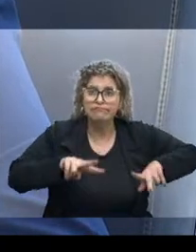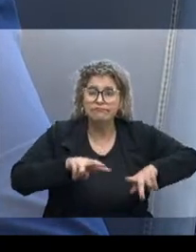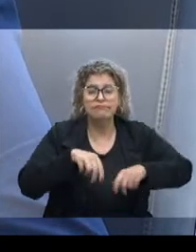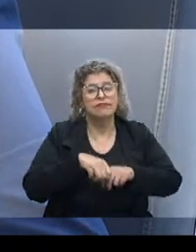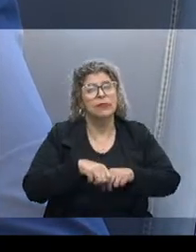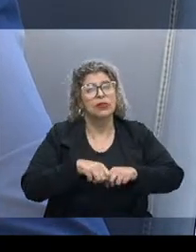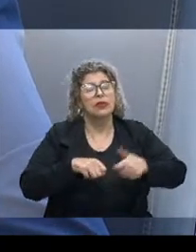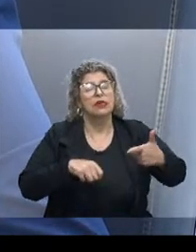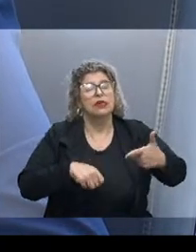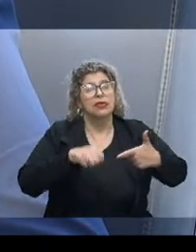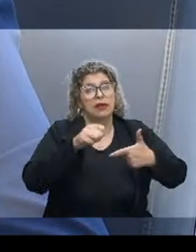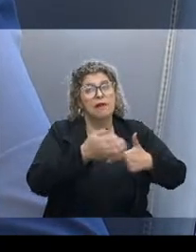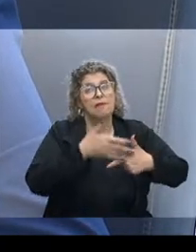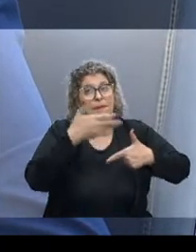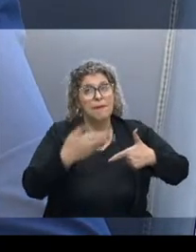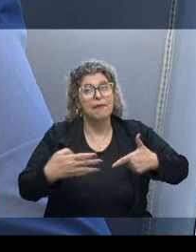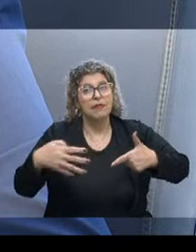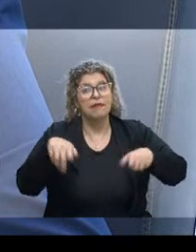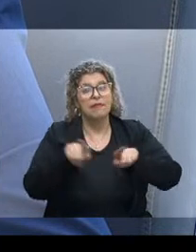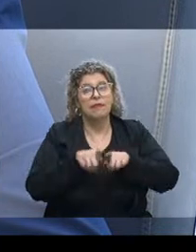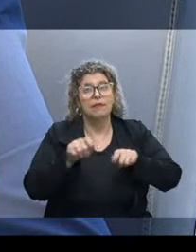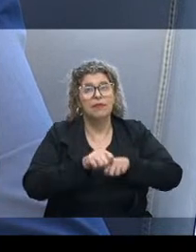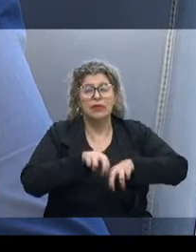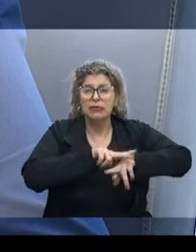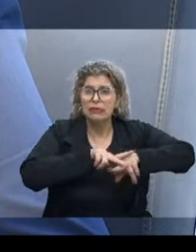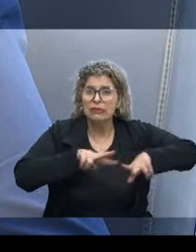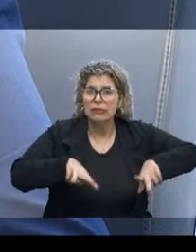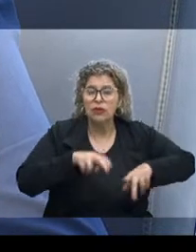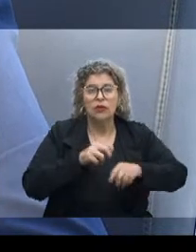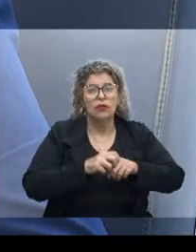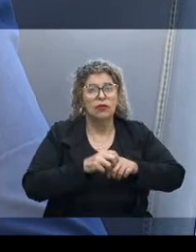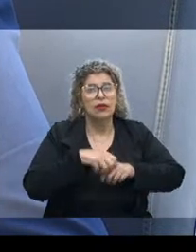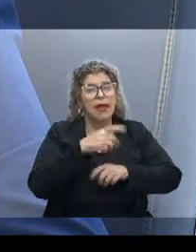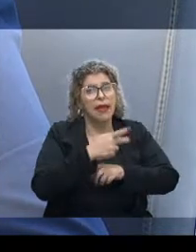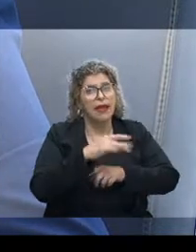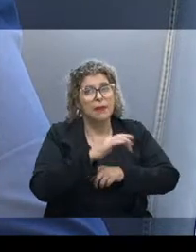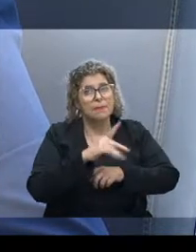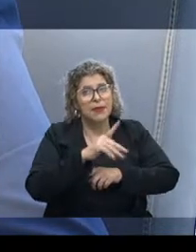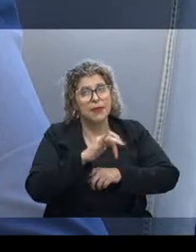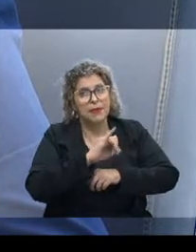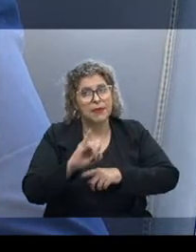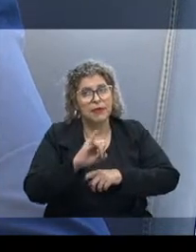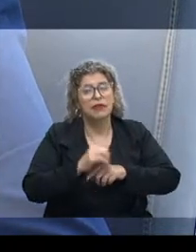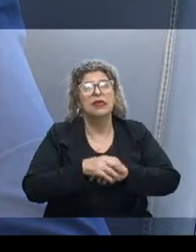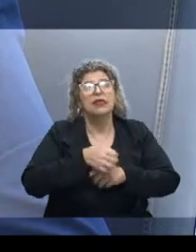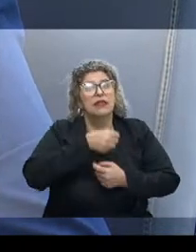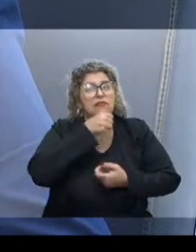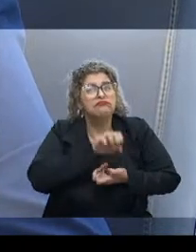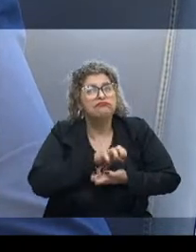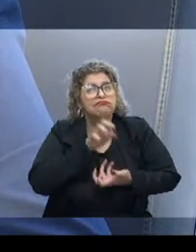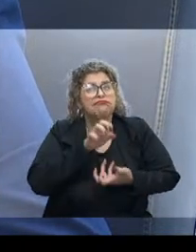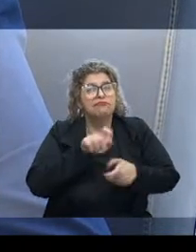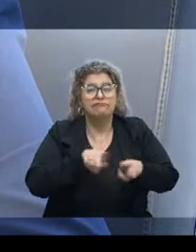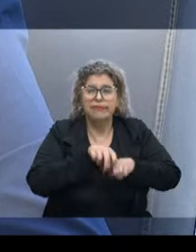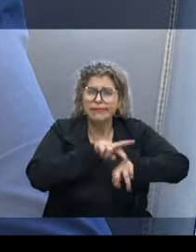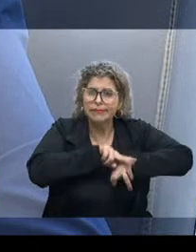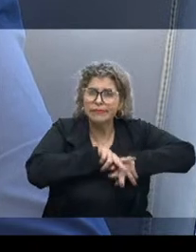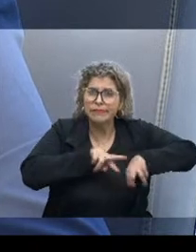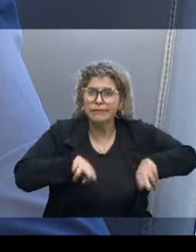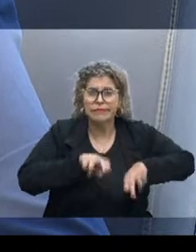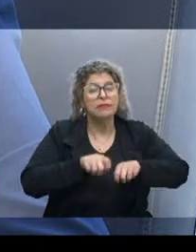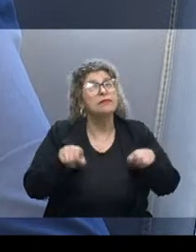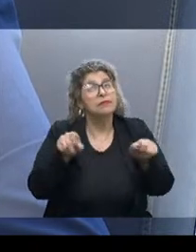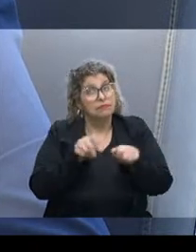LGBTs, enfim, nas instituições de longa permanência, nas ILPIs, com a população idosa. Então, foram muitas as ações envolvidas,